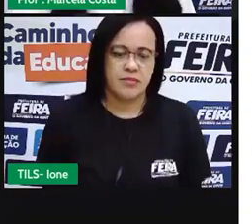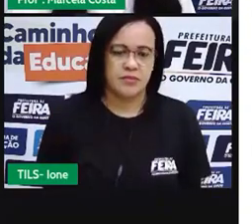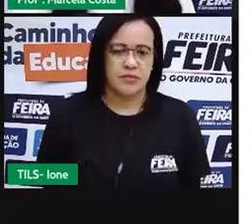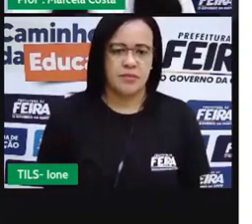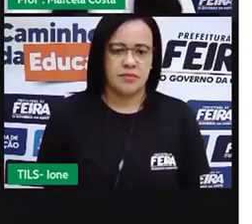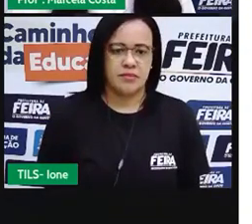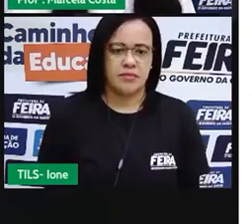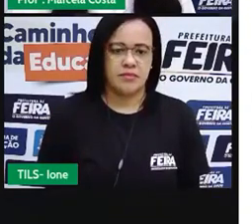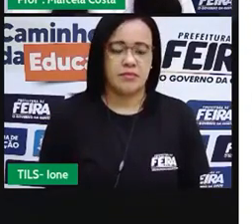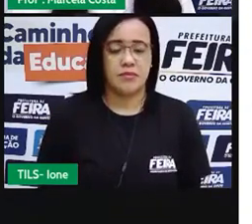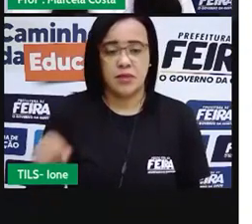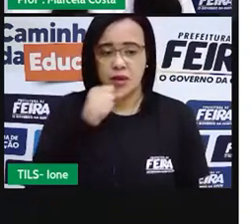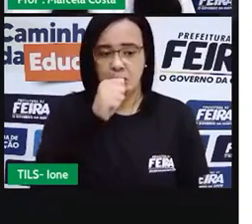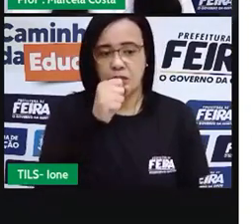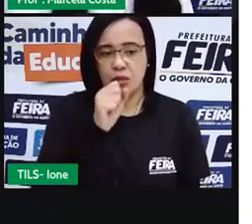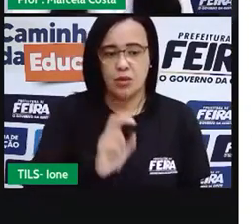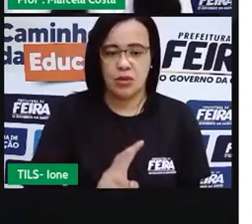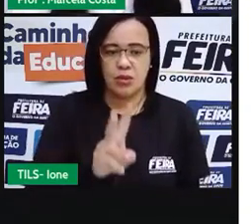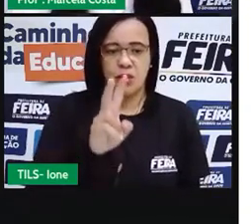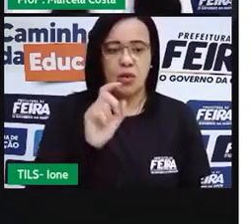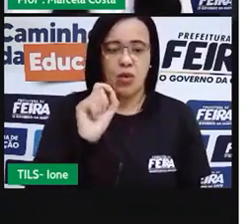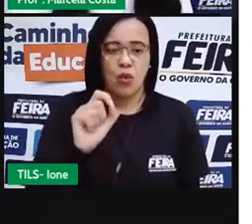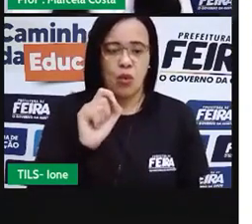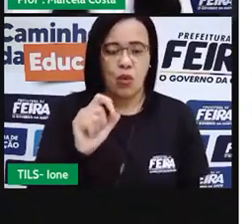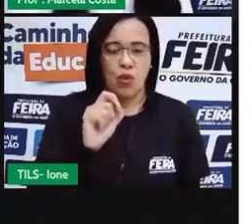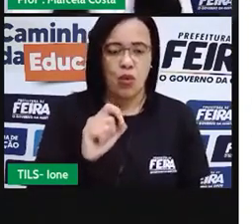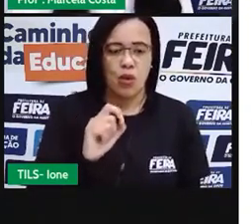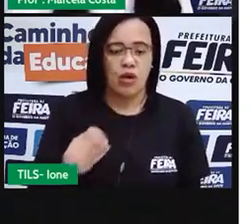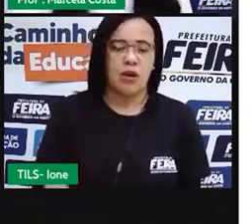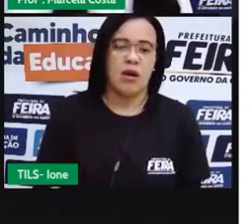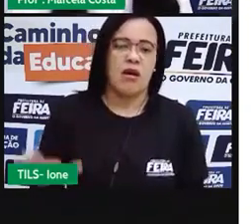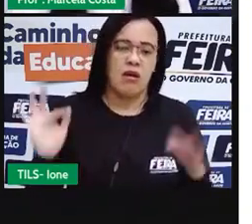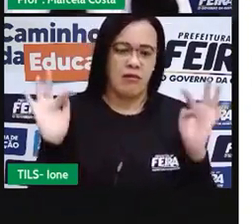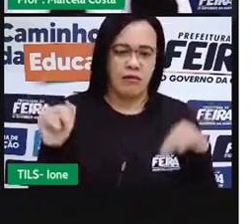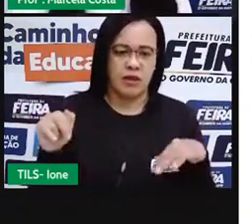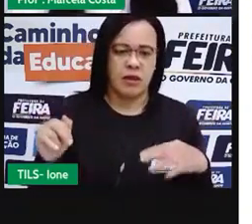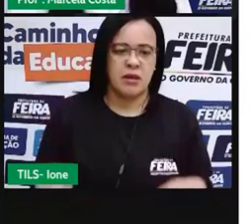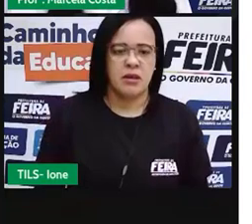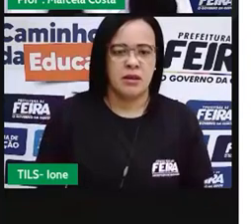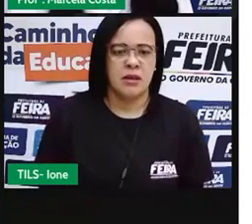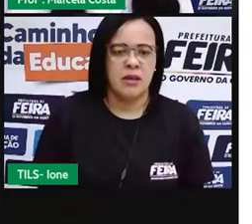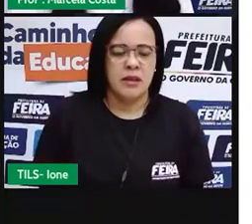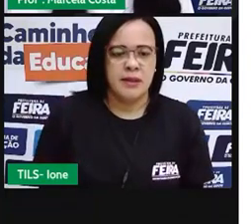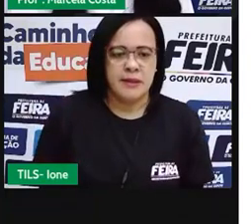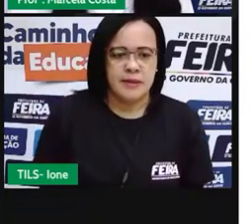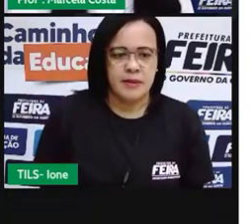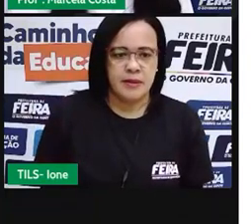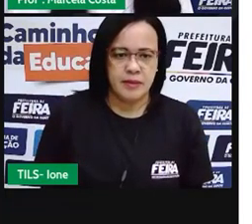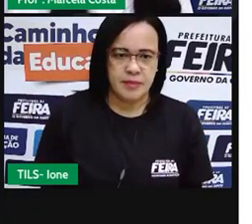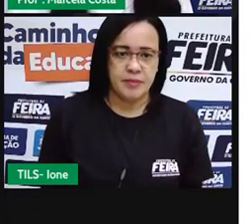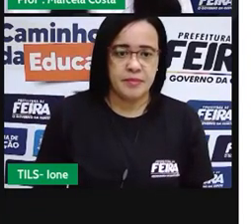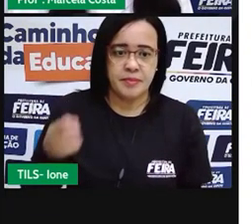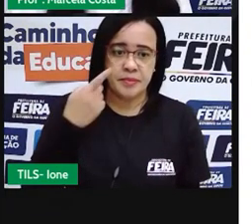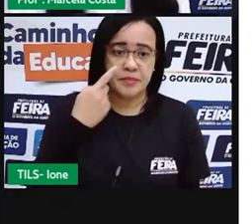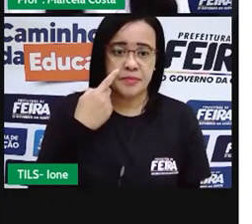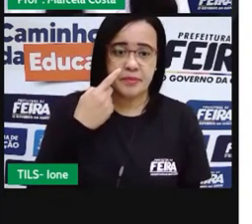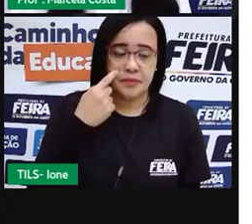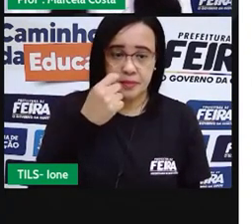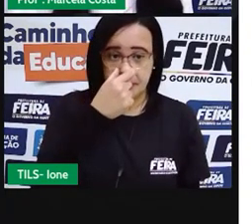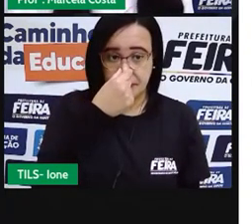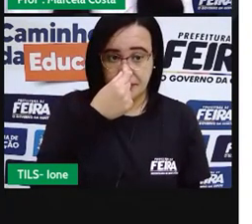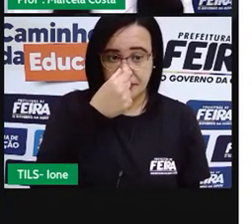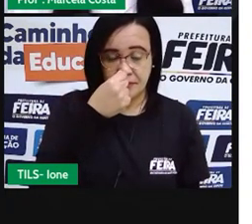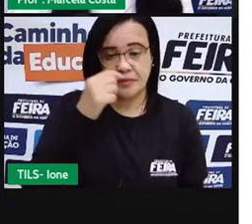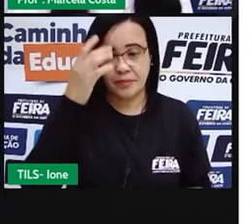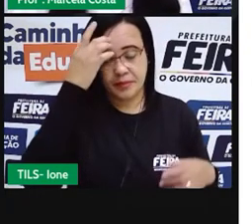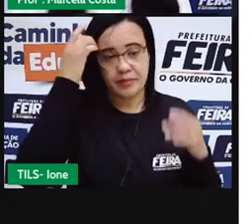ver o restante dessa reportagem. Então vamos ver aqui, que